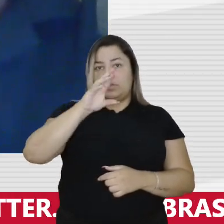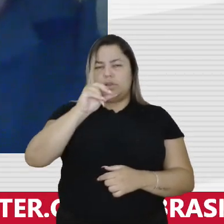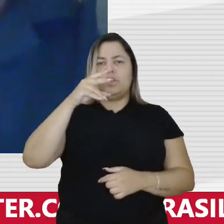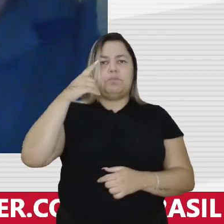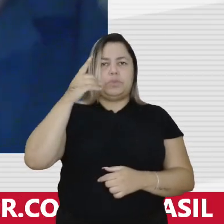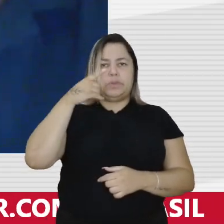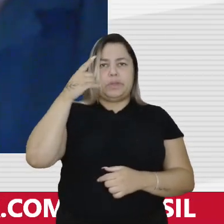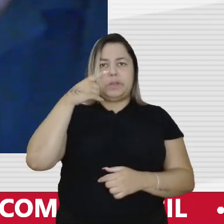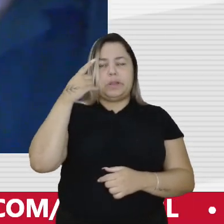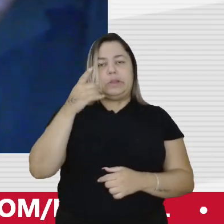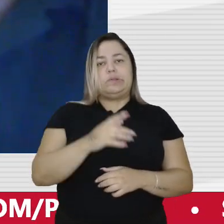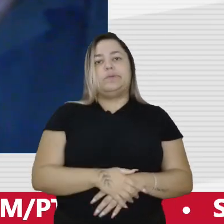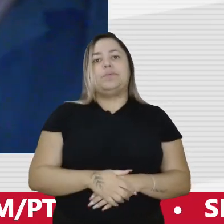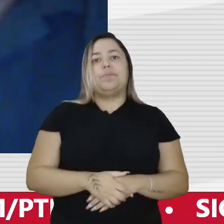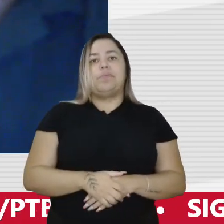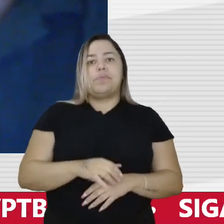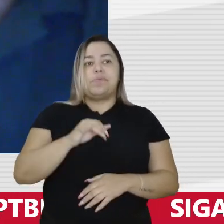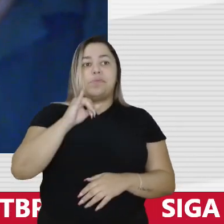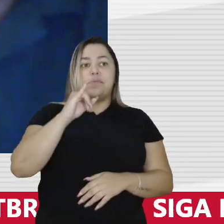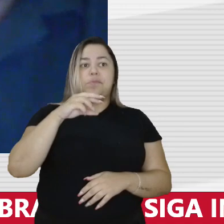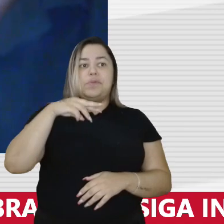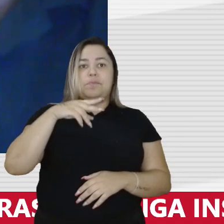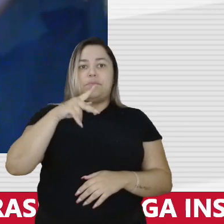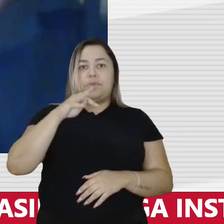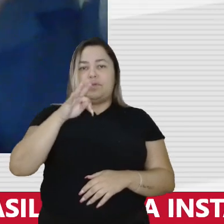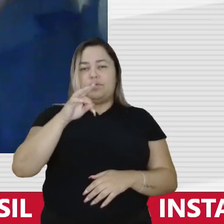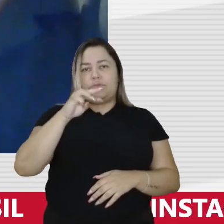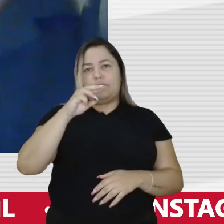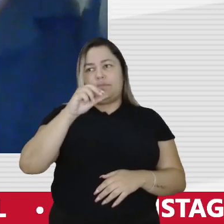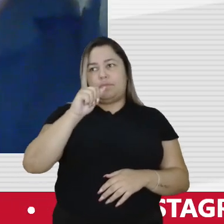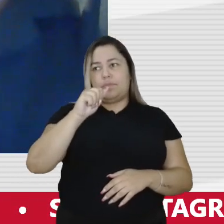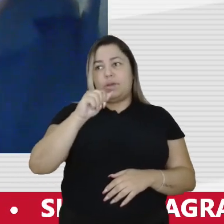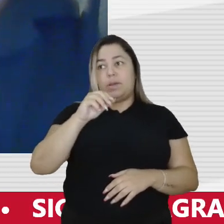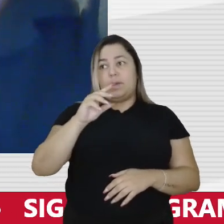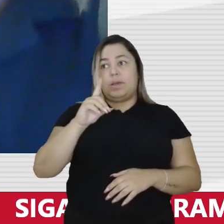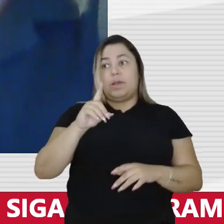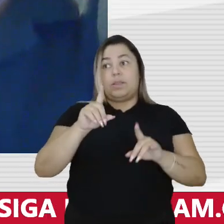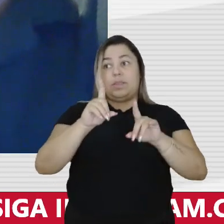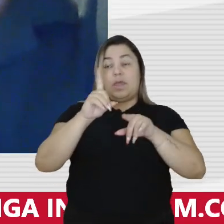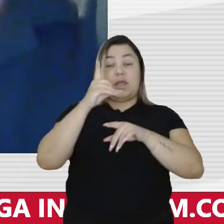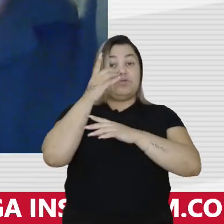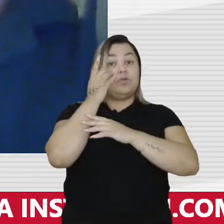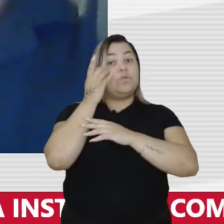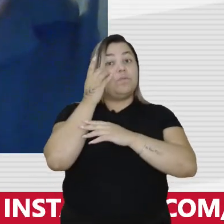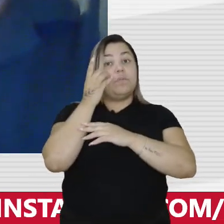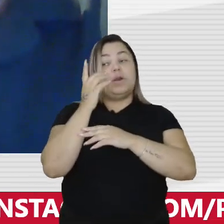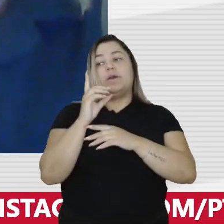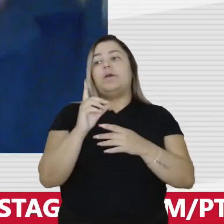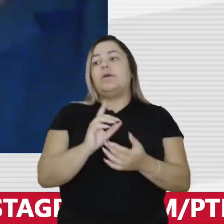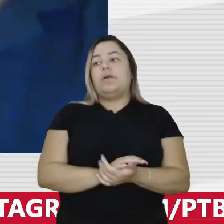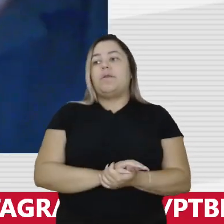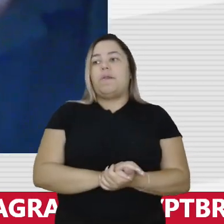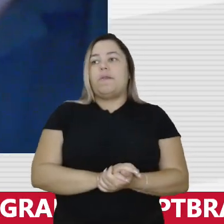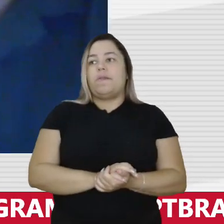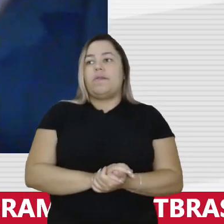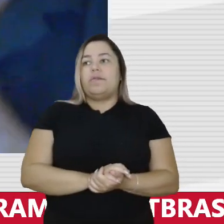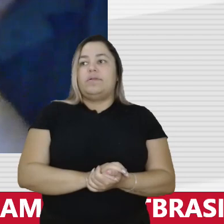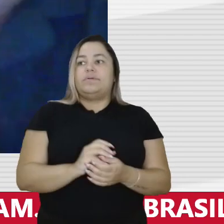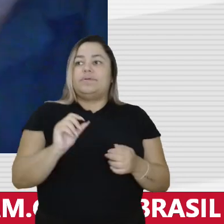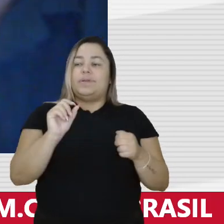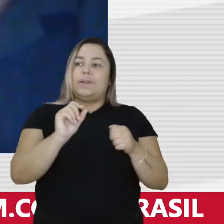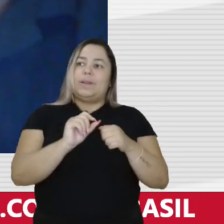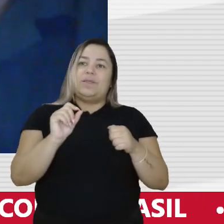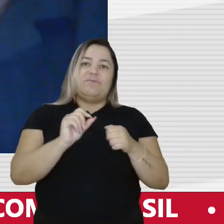no impeachment da Dilma ele não votou só pelo impeachment da Dilma ele fez uma